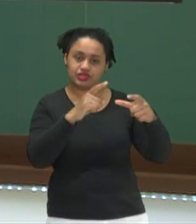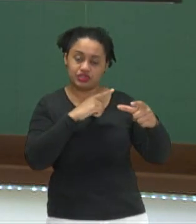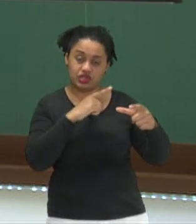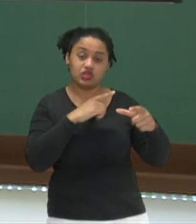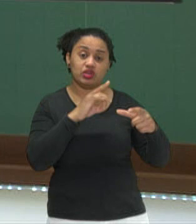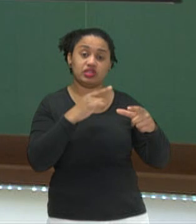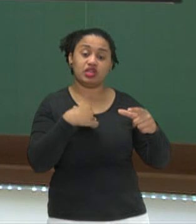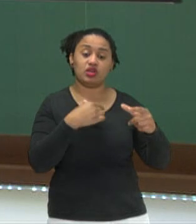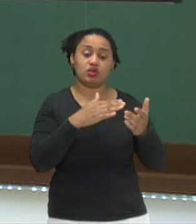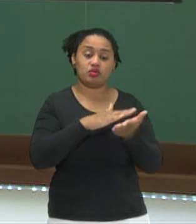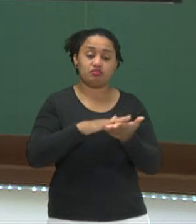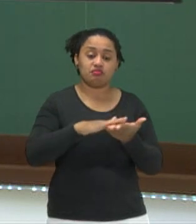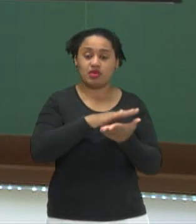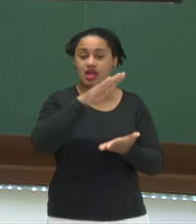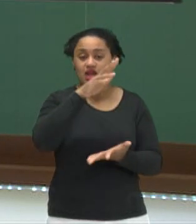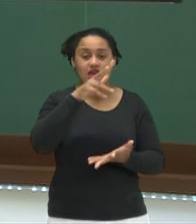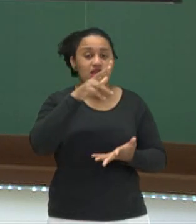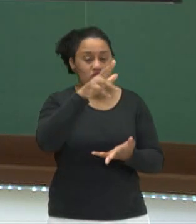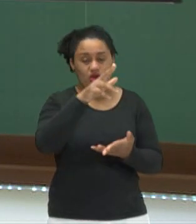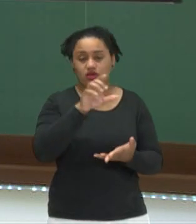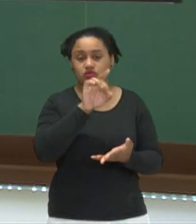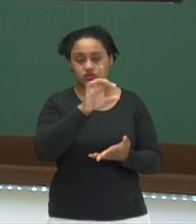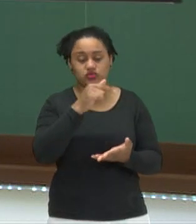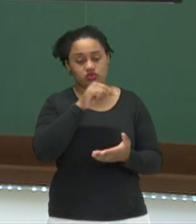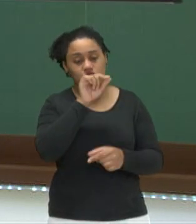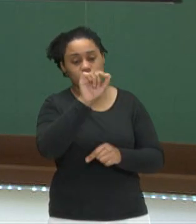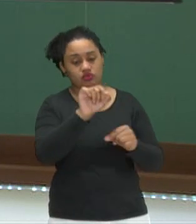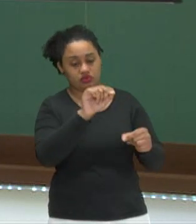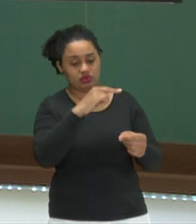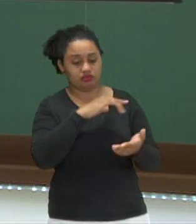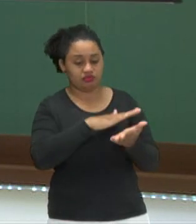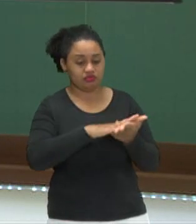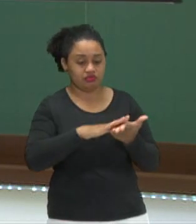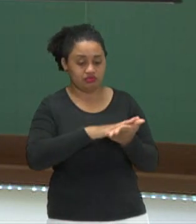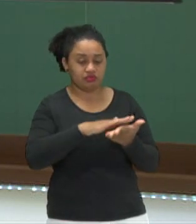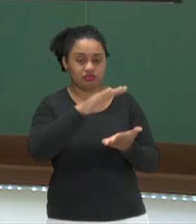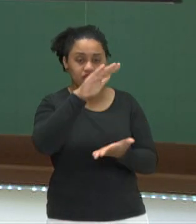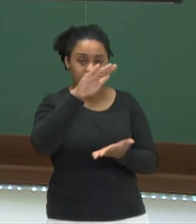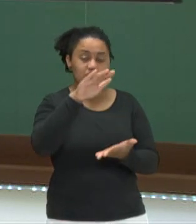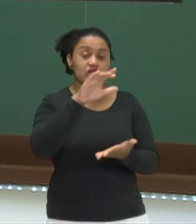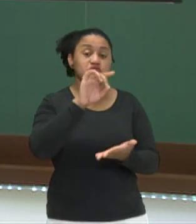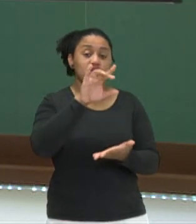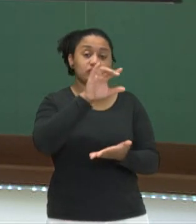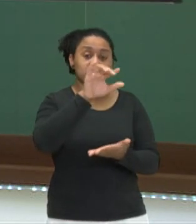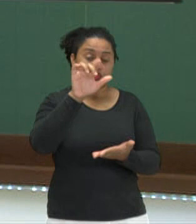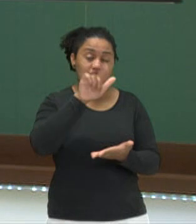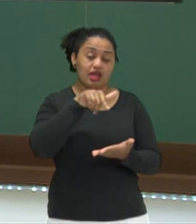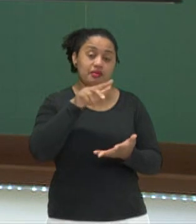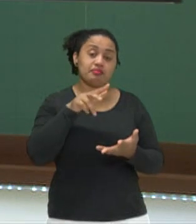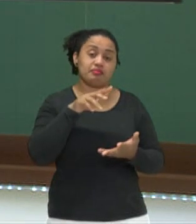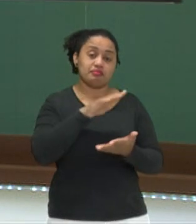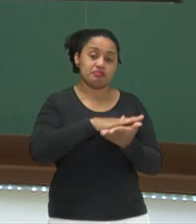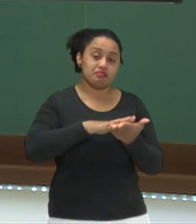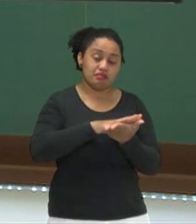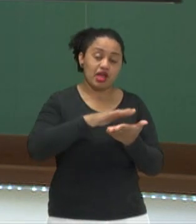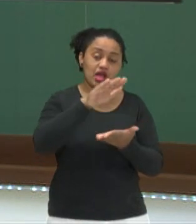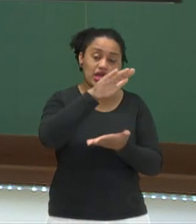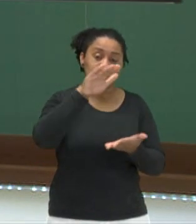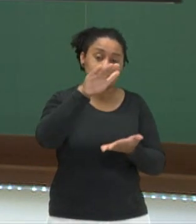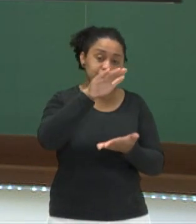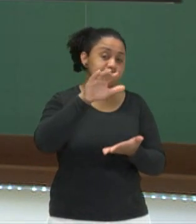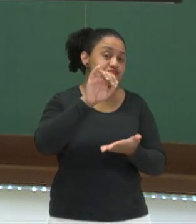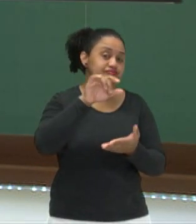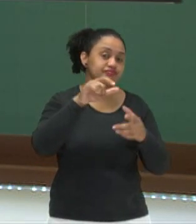só tenho duas bases iguais, que seriam a base, eu só tenho, posso considerar apenas apenas como base inferior e superior,